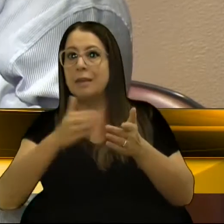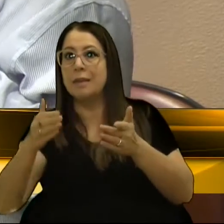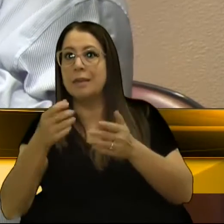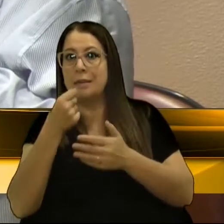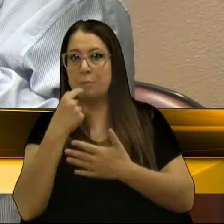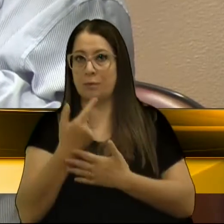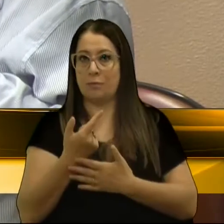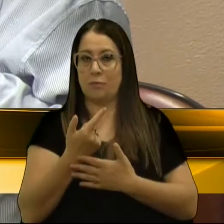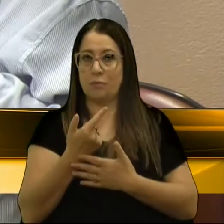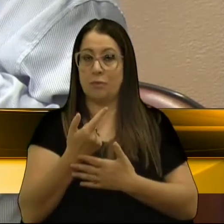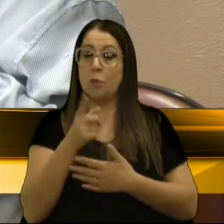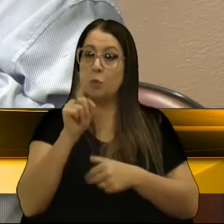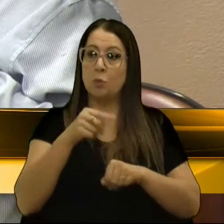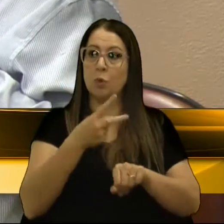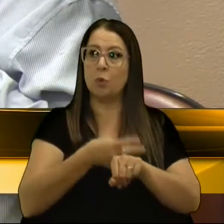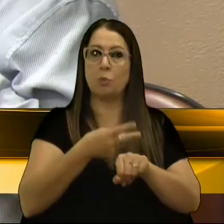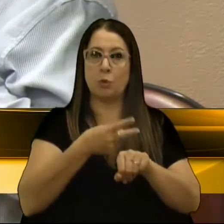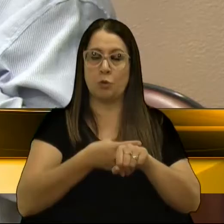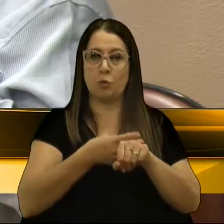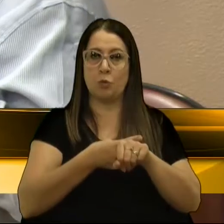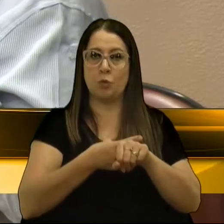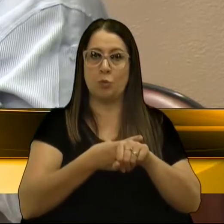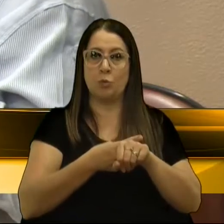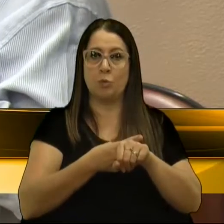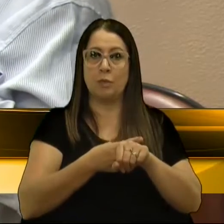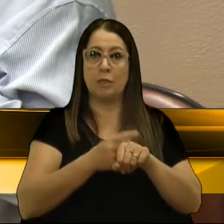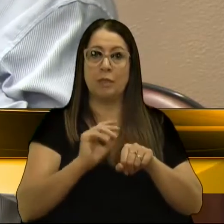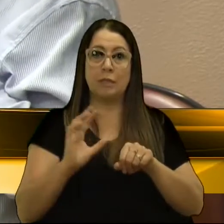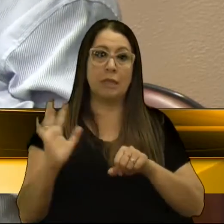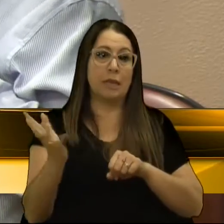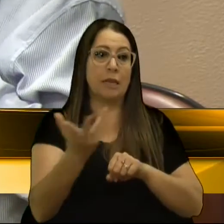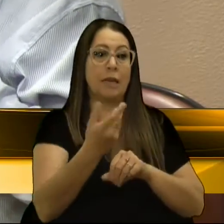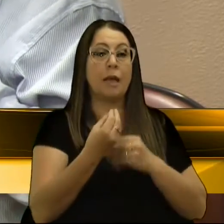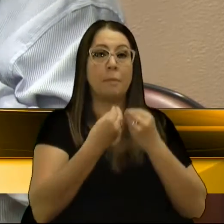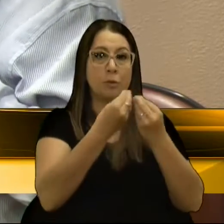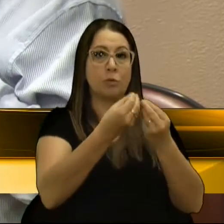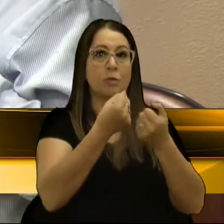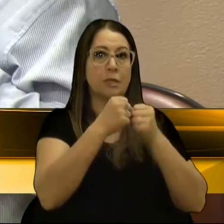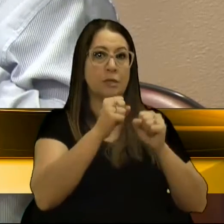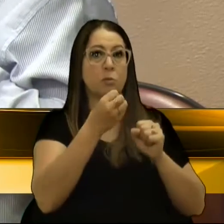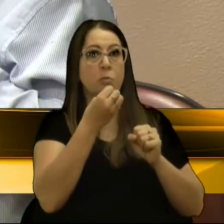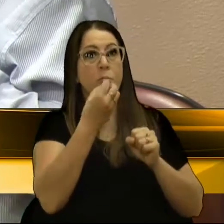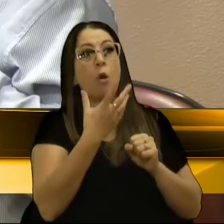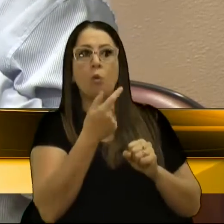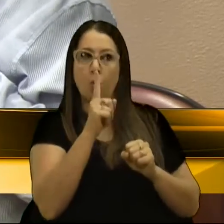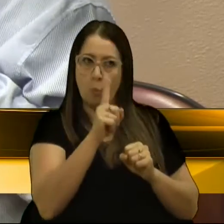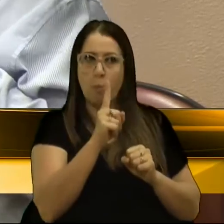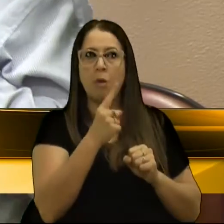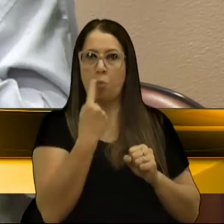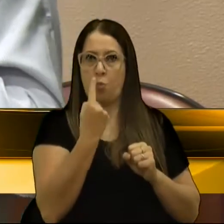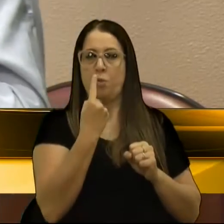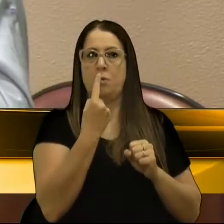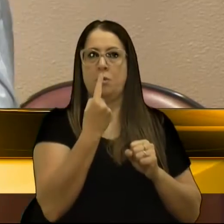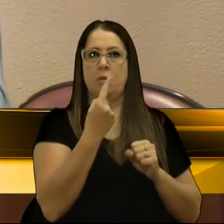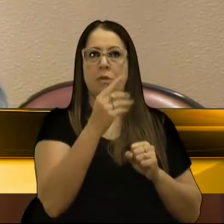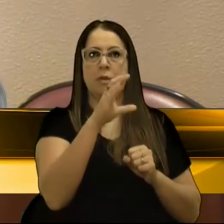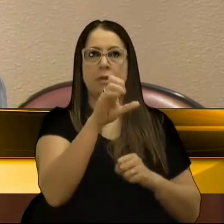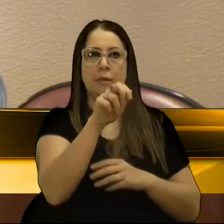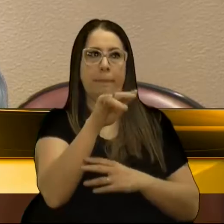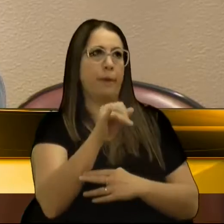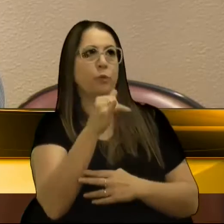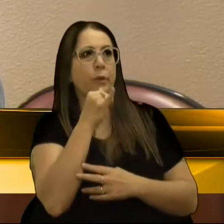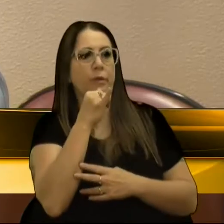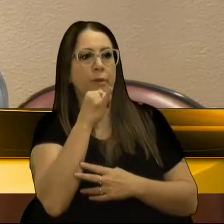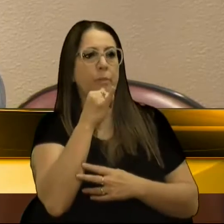Quando é um produto que serve para todas as secretarias, tudo bem uma única licitação. É cimento que quatro secretarias